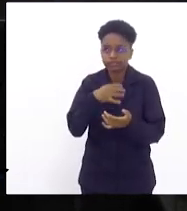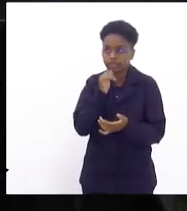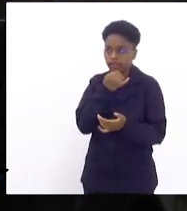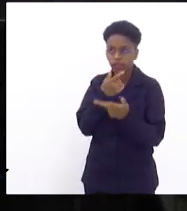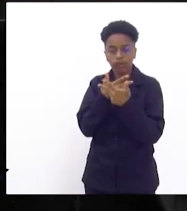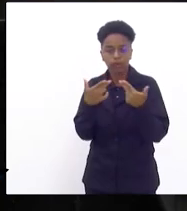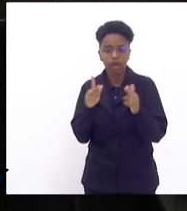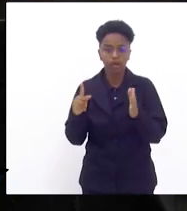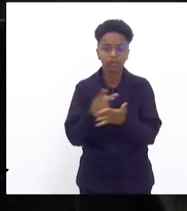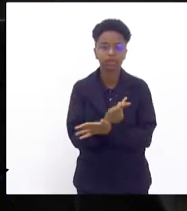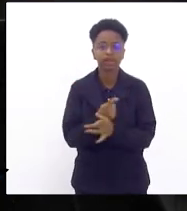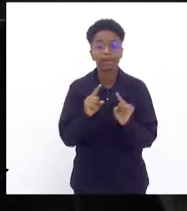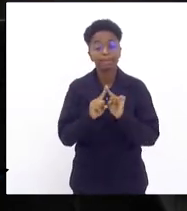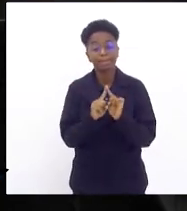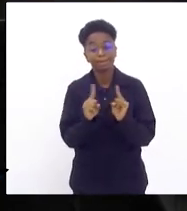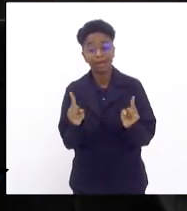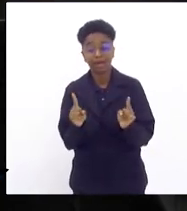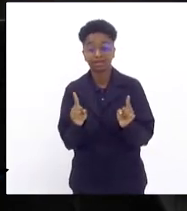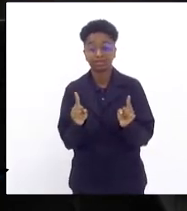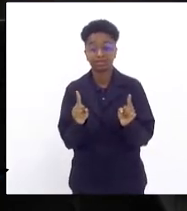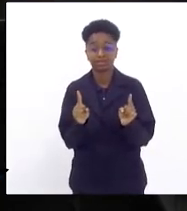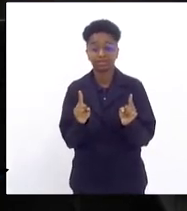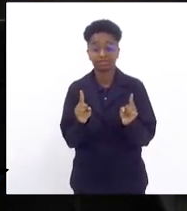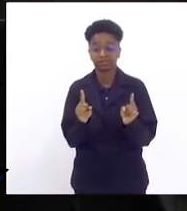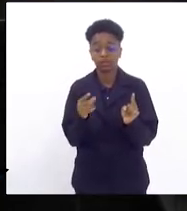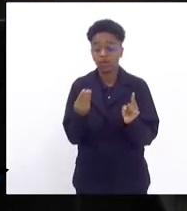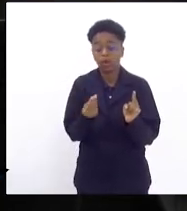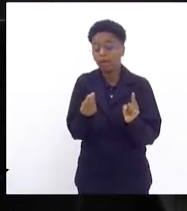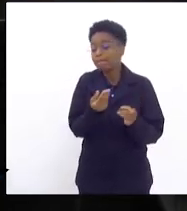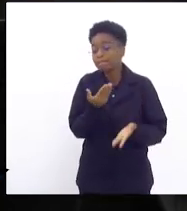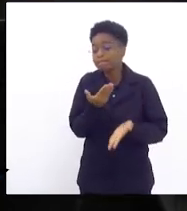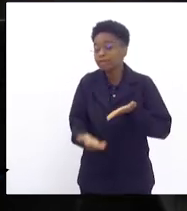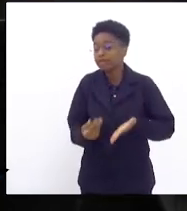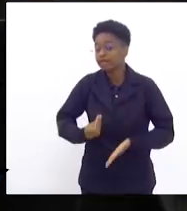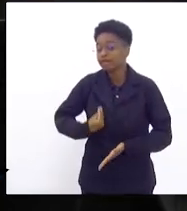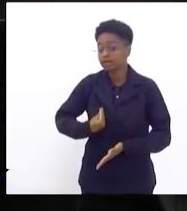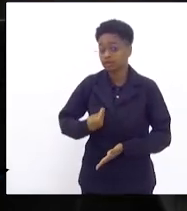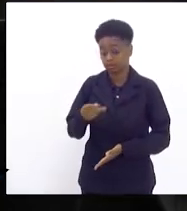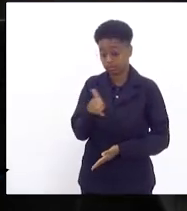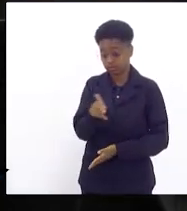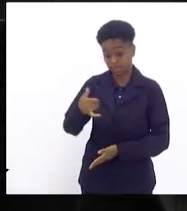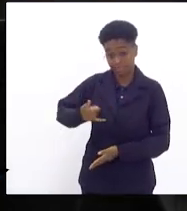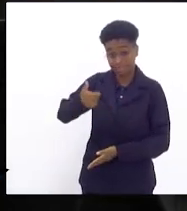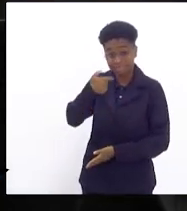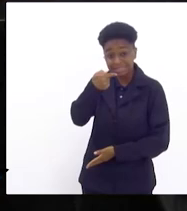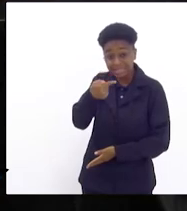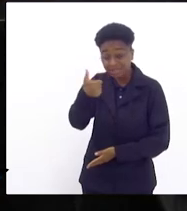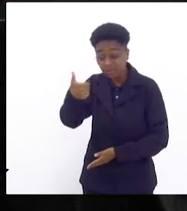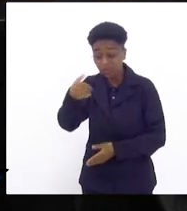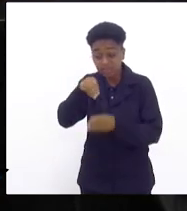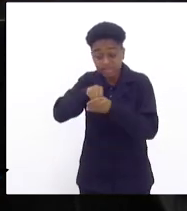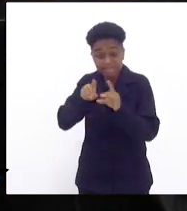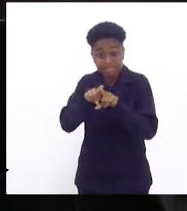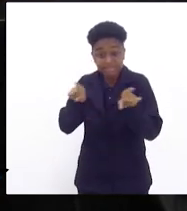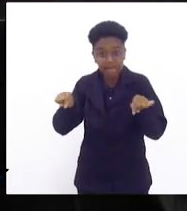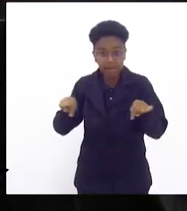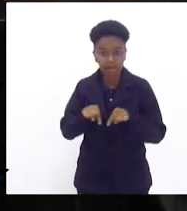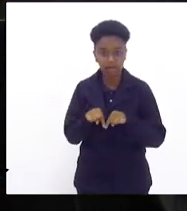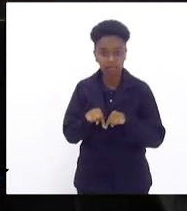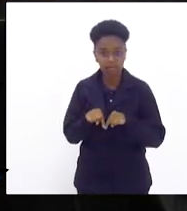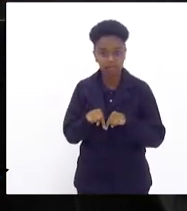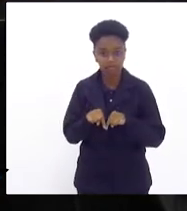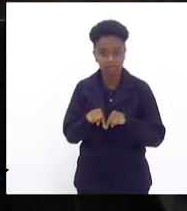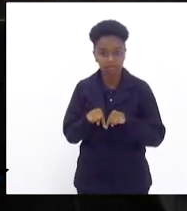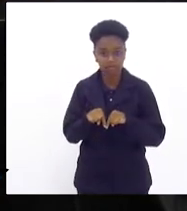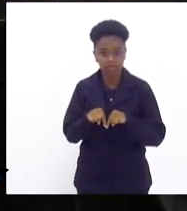situações como a perda de uma vida de uma professora de 71 anos em sala de aula, uma